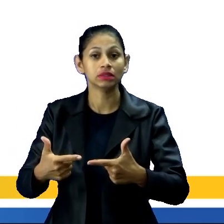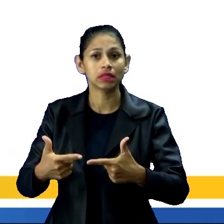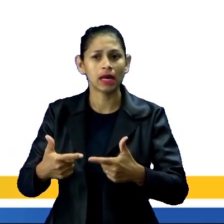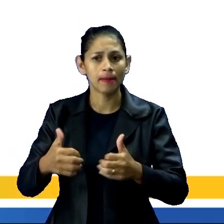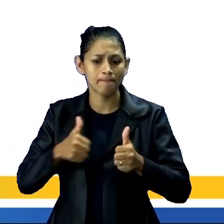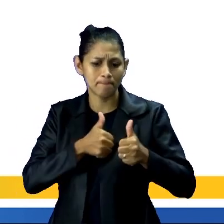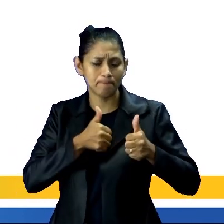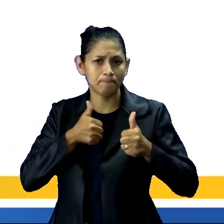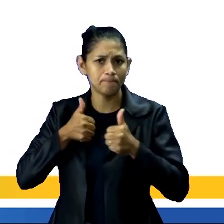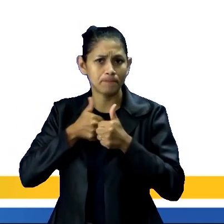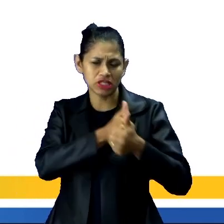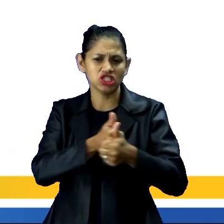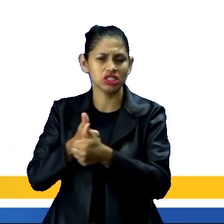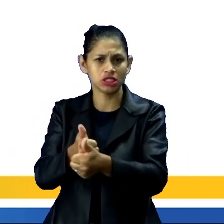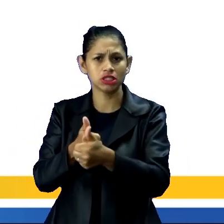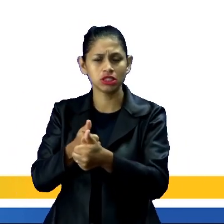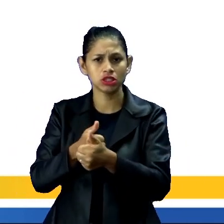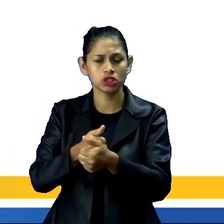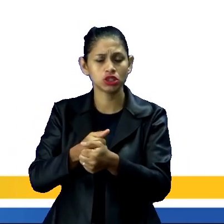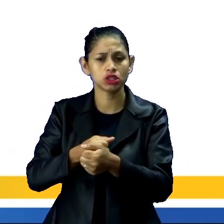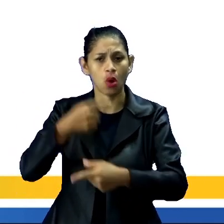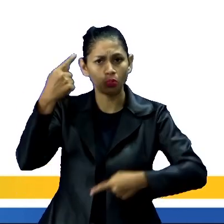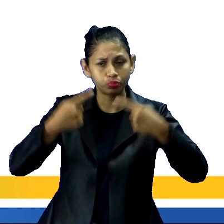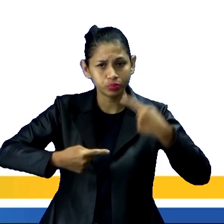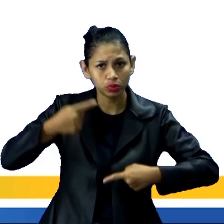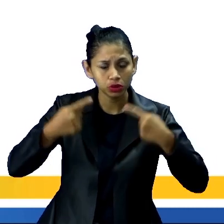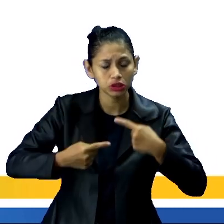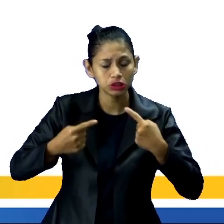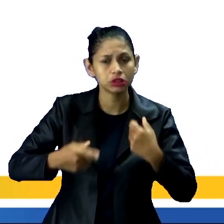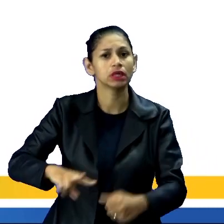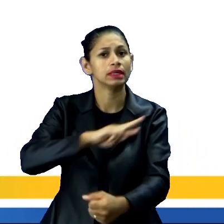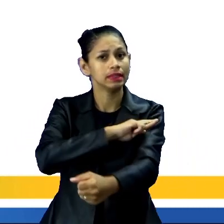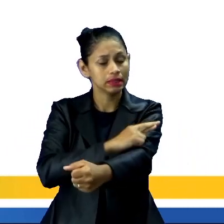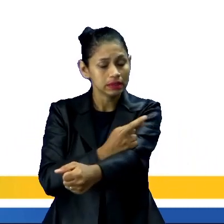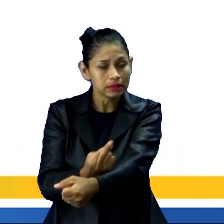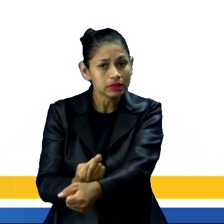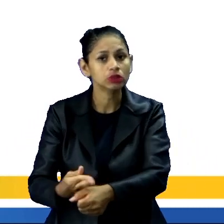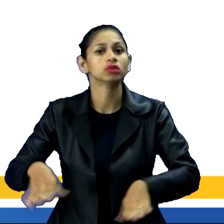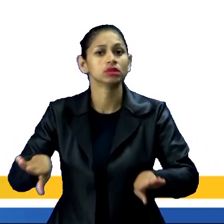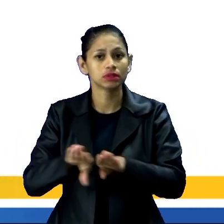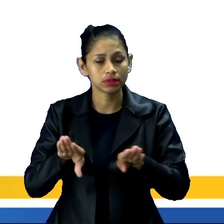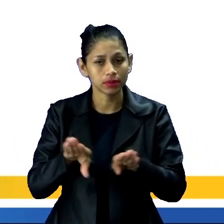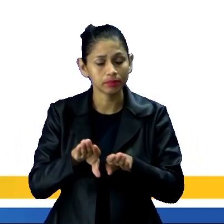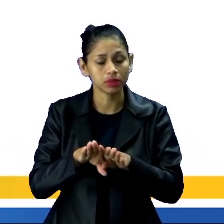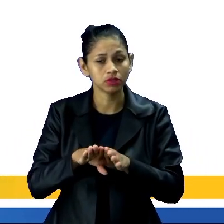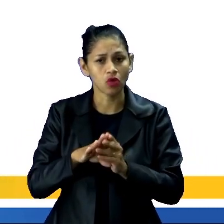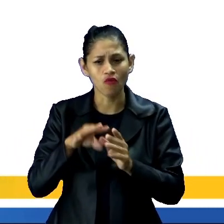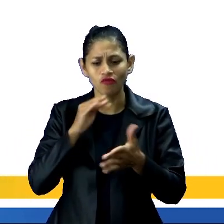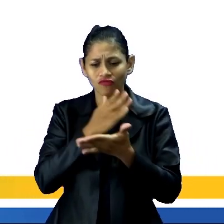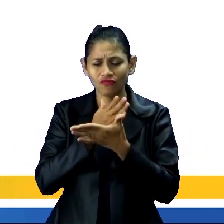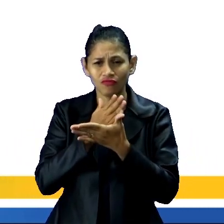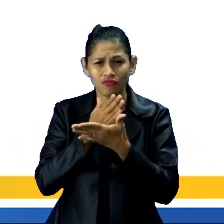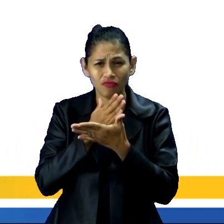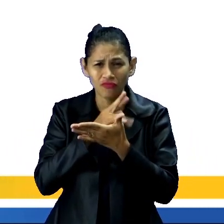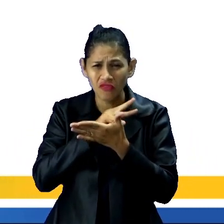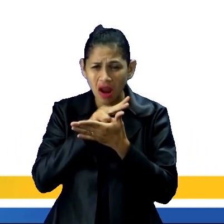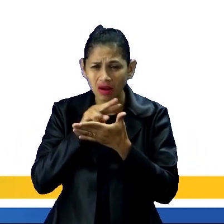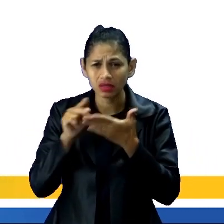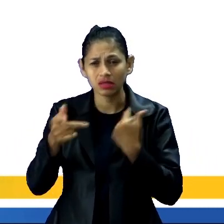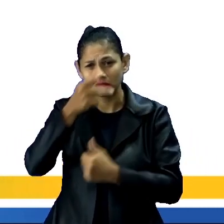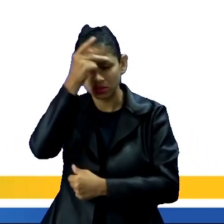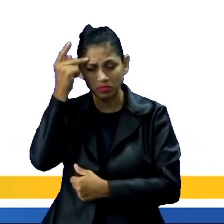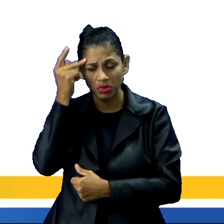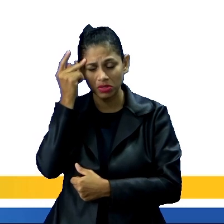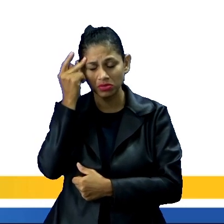políticas ou religiosas. Nesse caso, muitas pessoas são forçadas a deixar seu lugar de origem